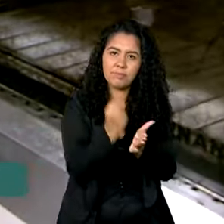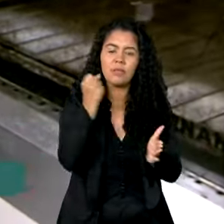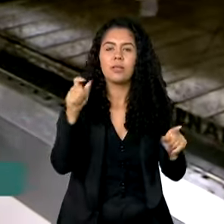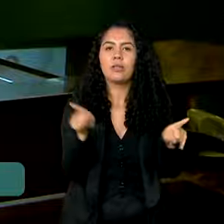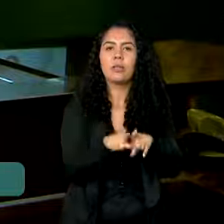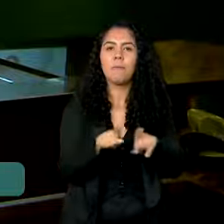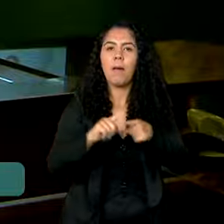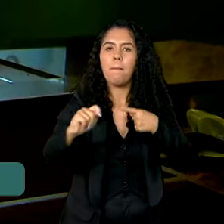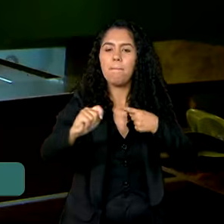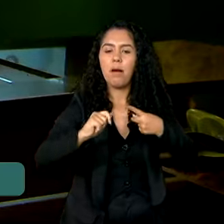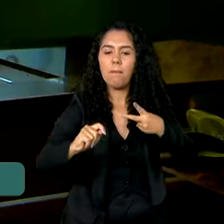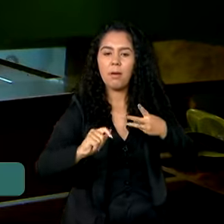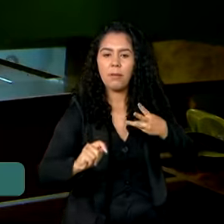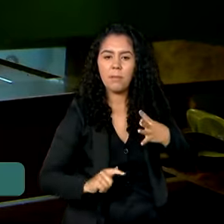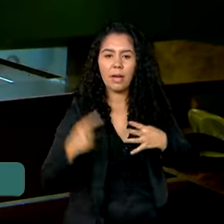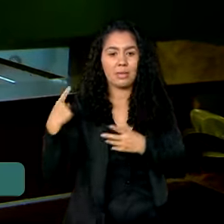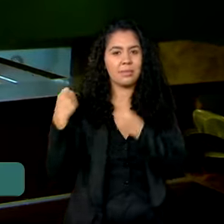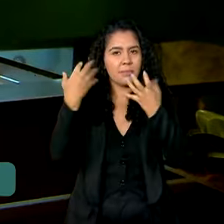ela traz.